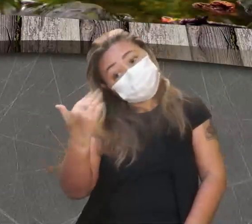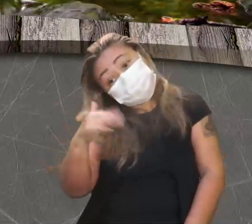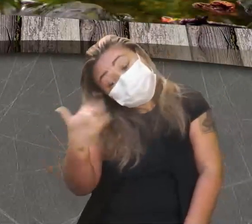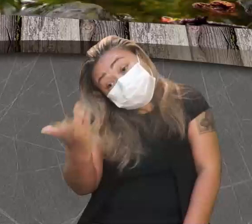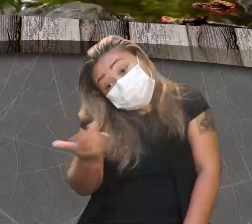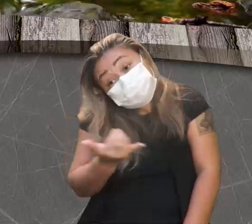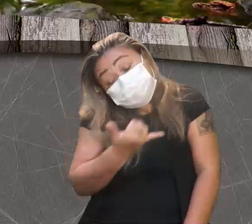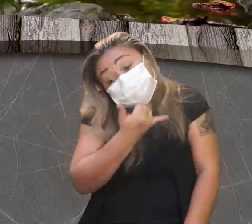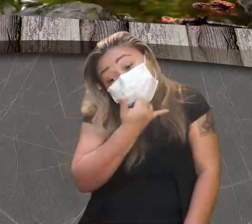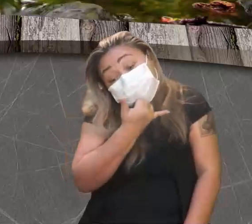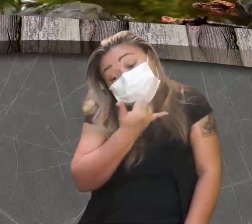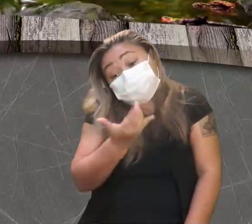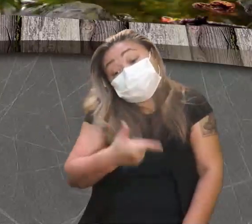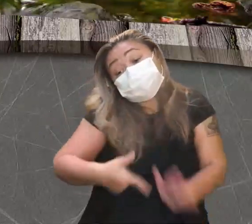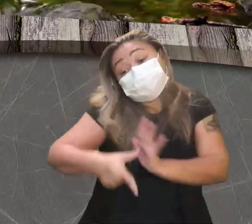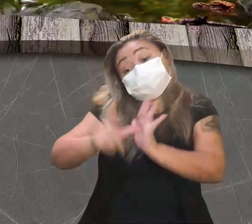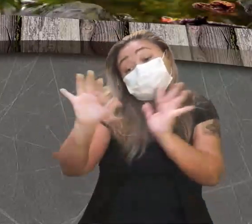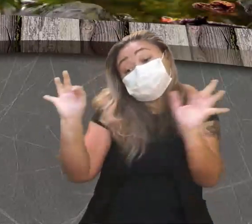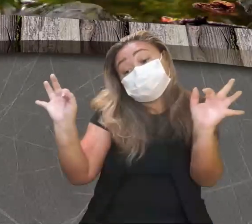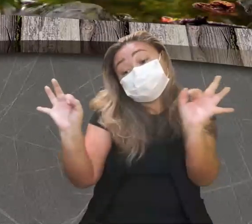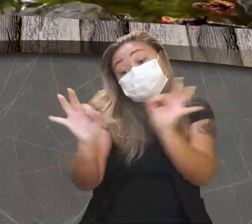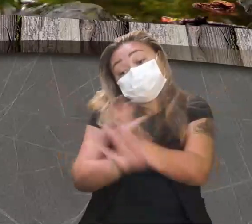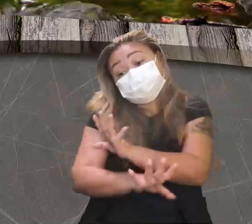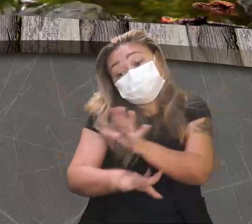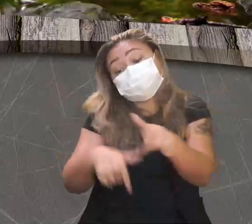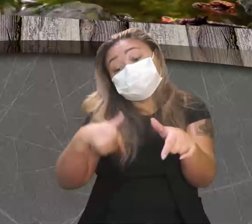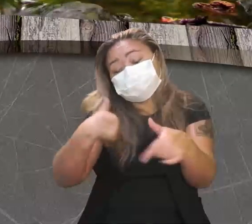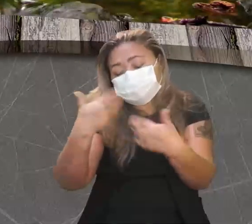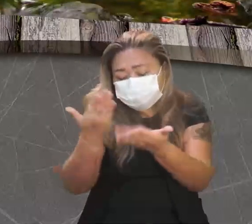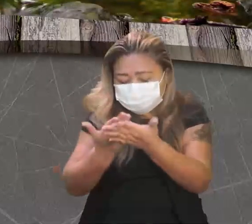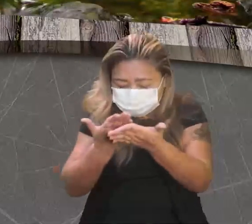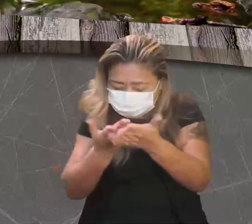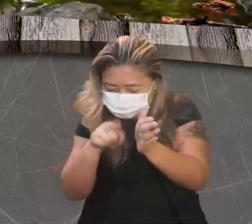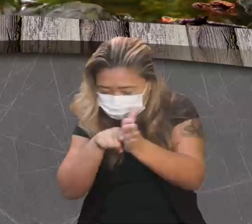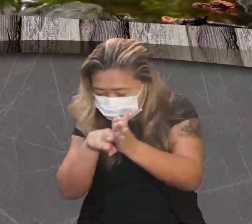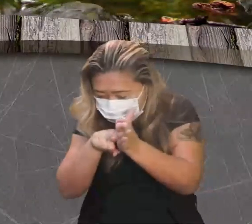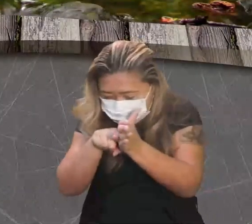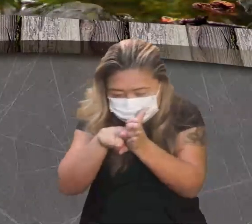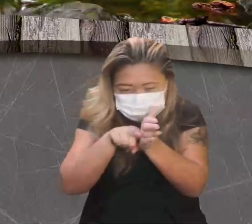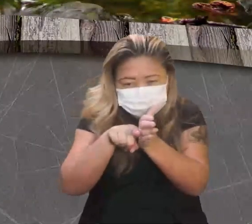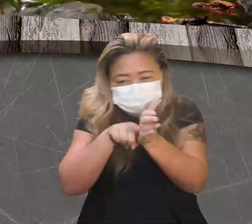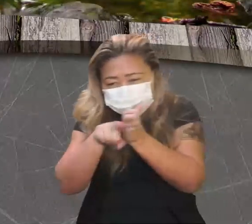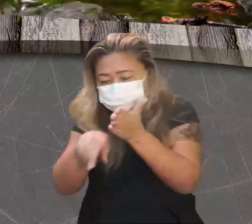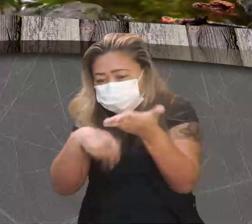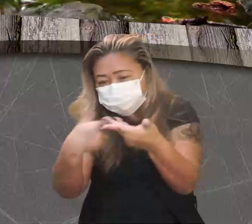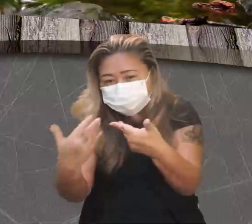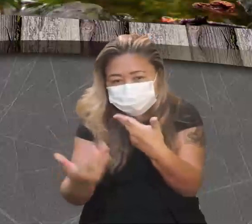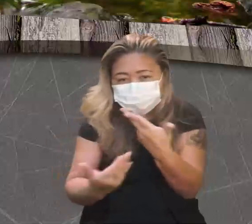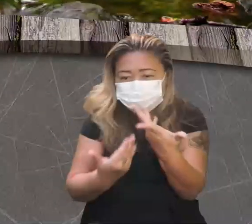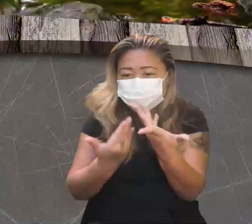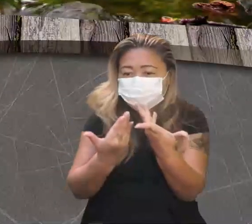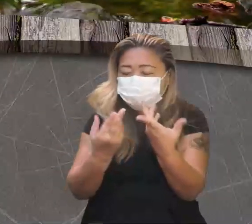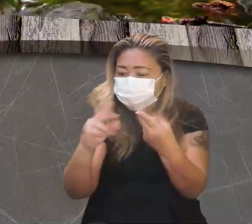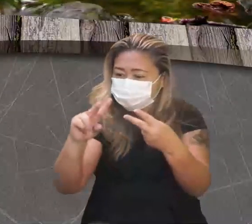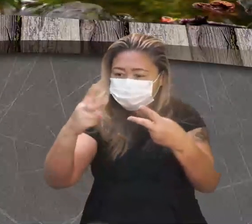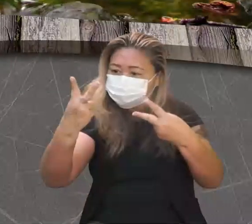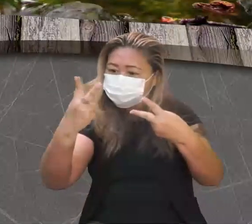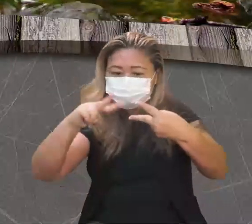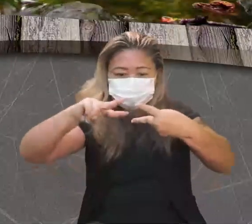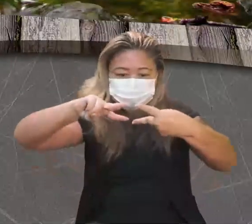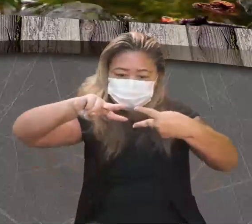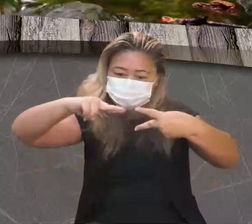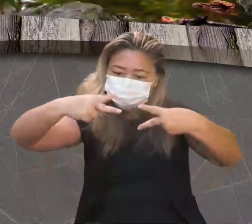infelizmente, antes de concluir o seu trabalho, que ela estava estudando ali essa questão da dupla hélice